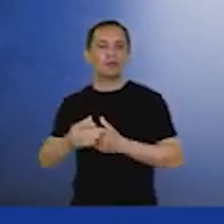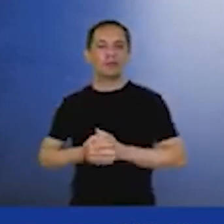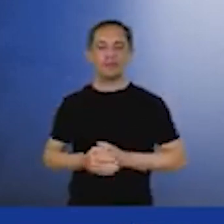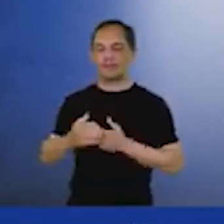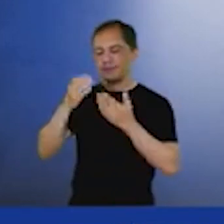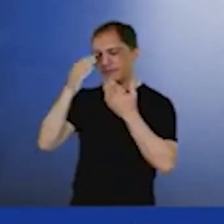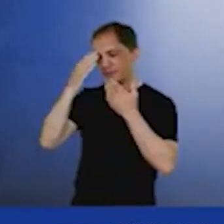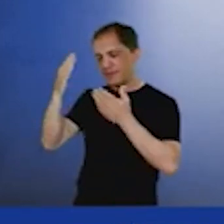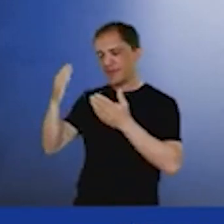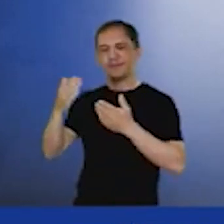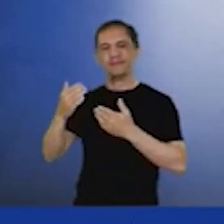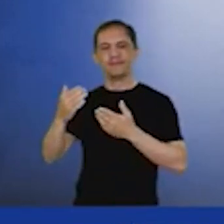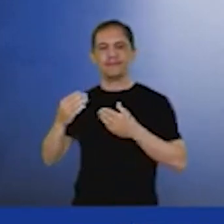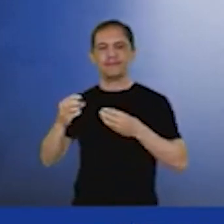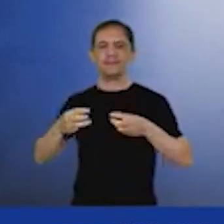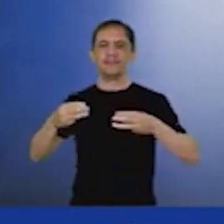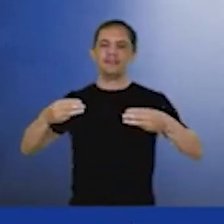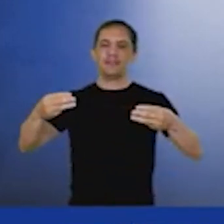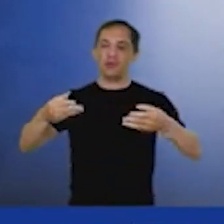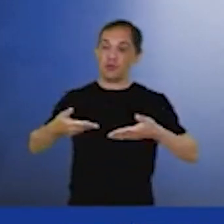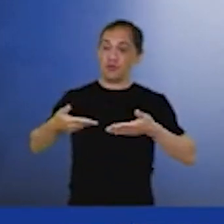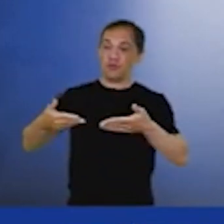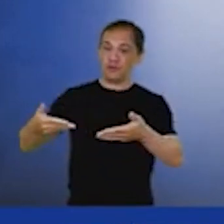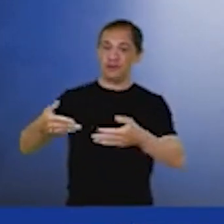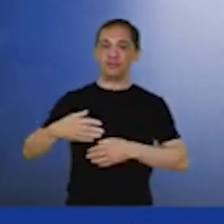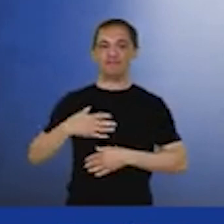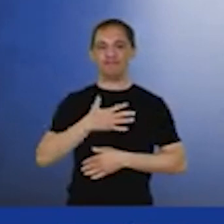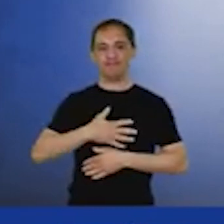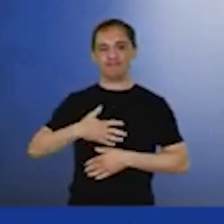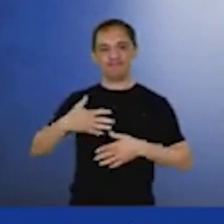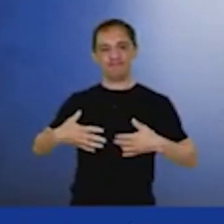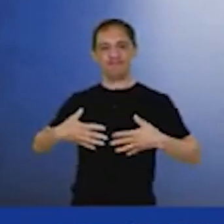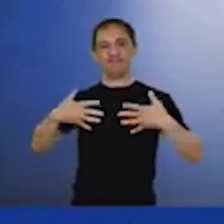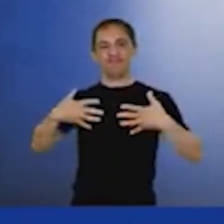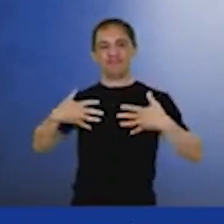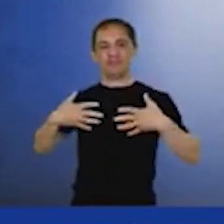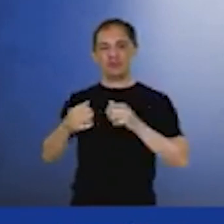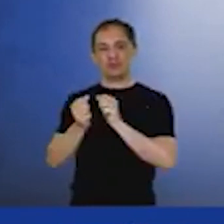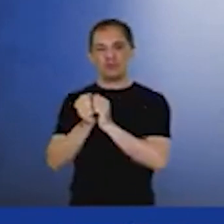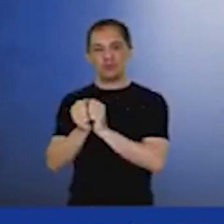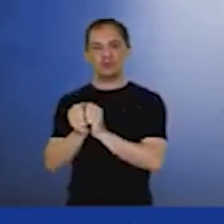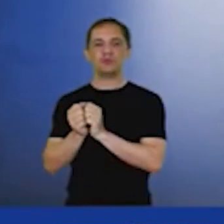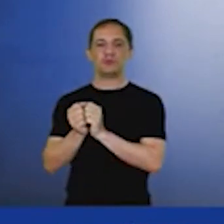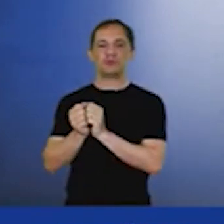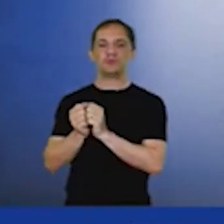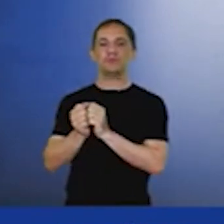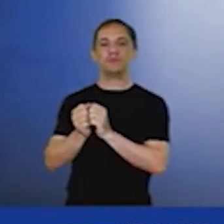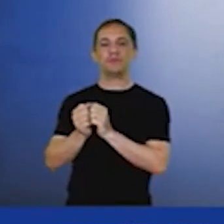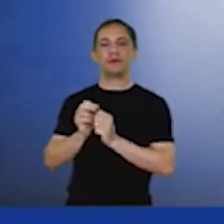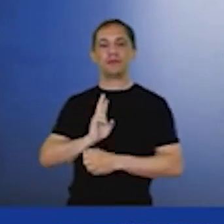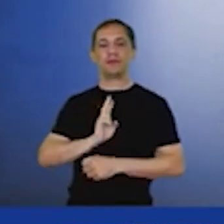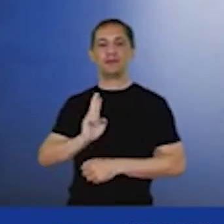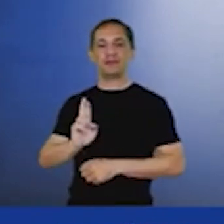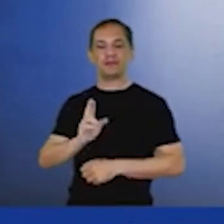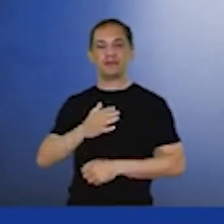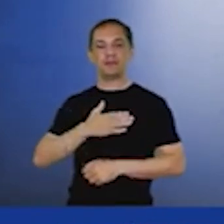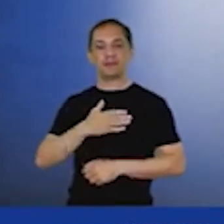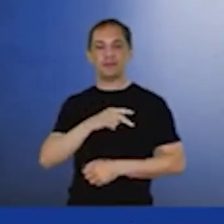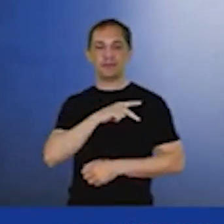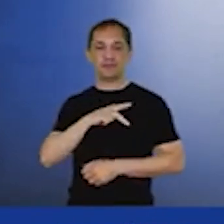esse convite. É uma honra para o IBP participar no meu nome, no nome do meu presidente, Roberto Ardengue. Eu agradeço muito.